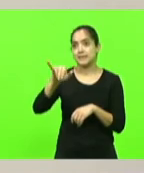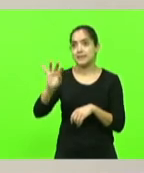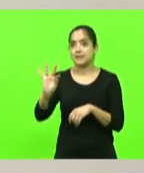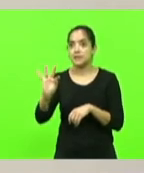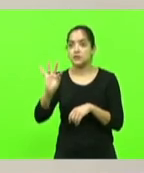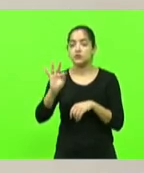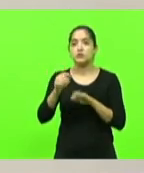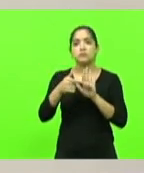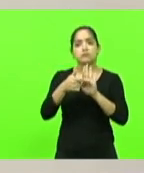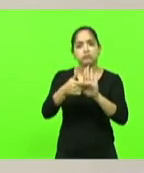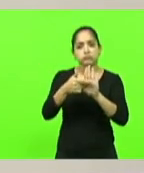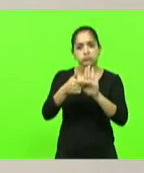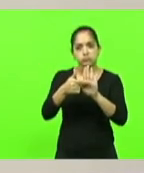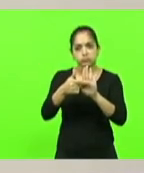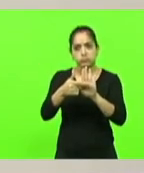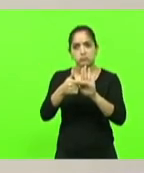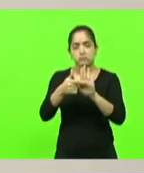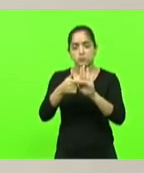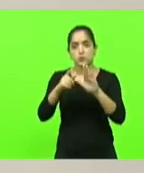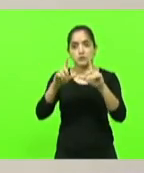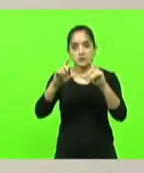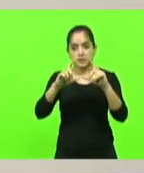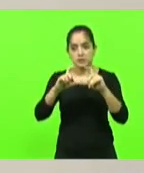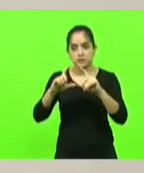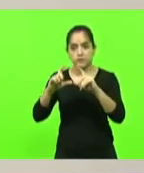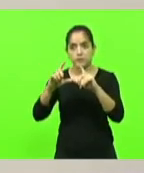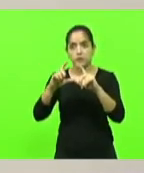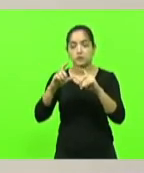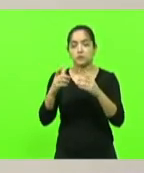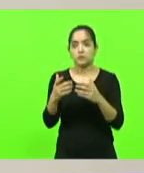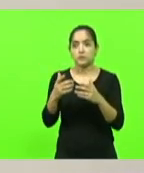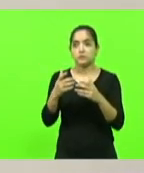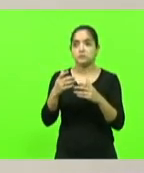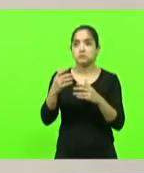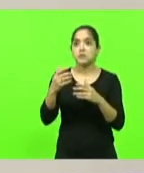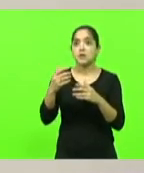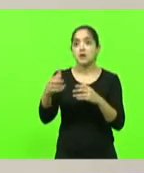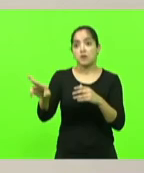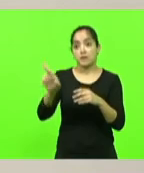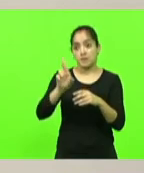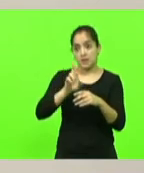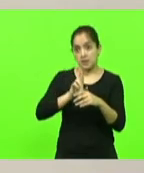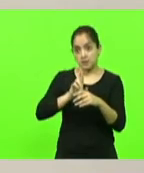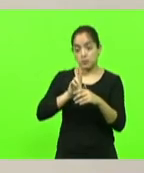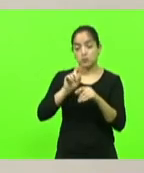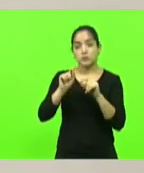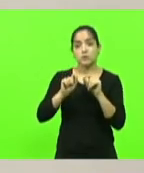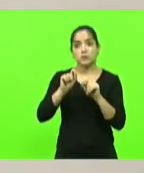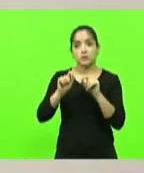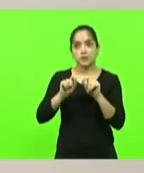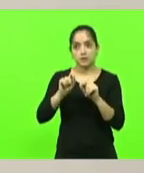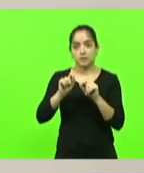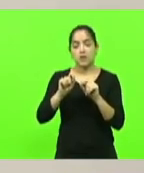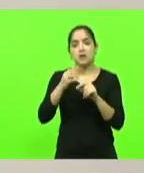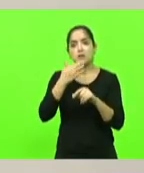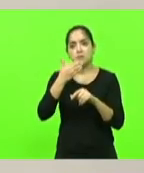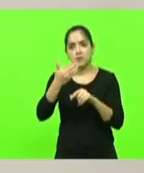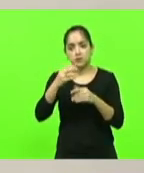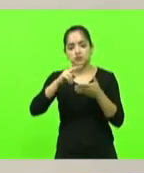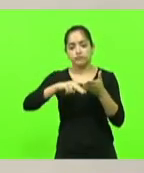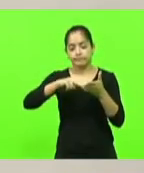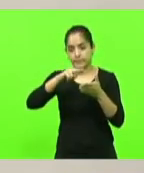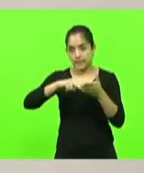imagens ao Ronaldo que é o diretor do DENIT e ele respondeu dentro da possibilidade pediu para que a gente lesse a